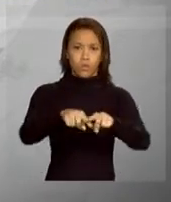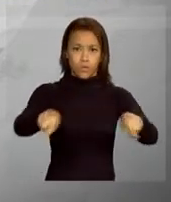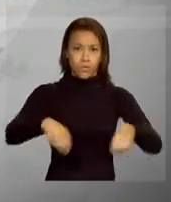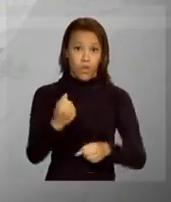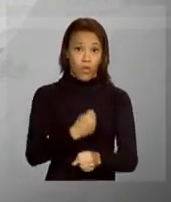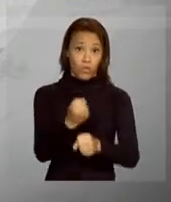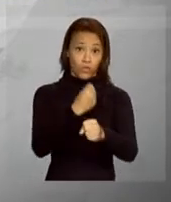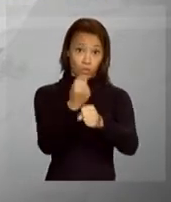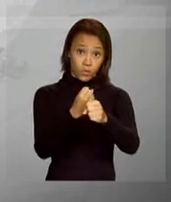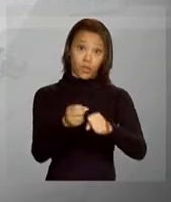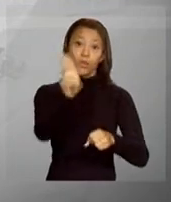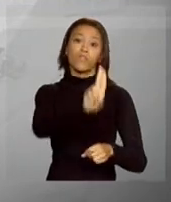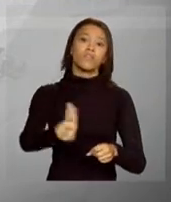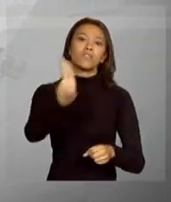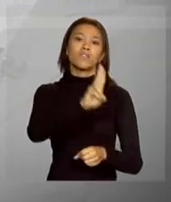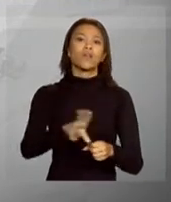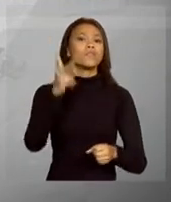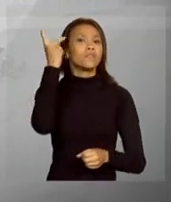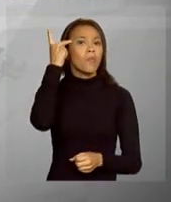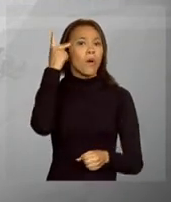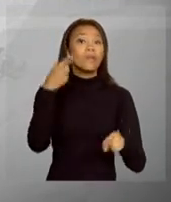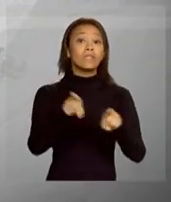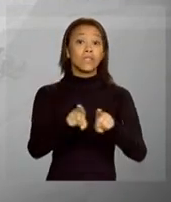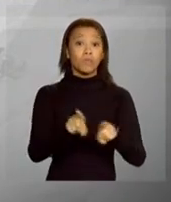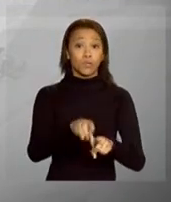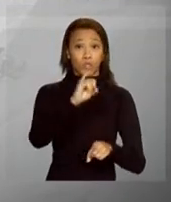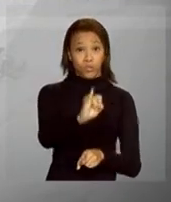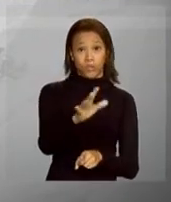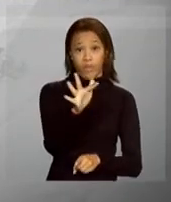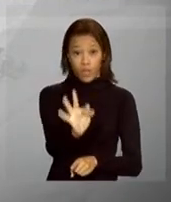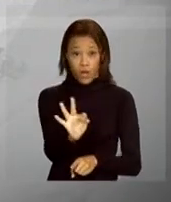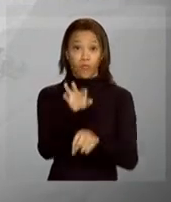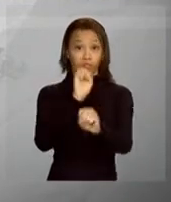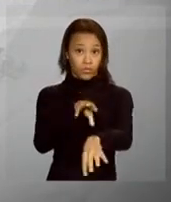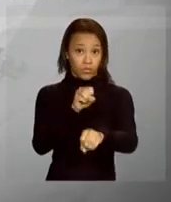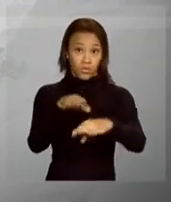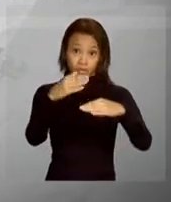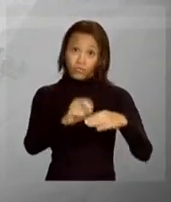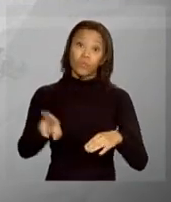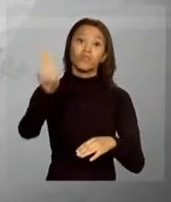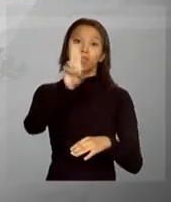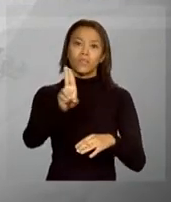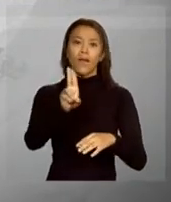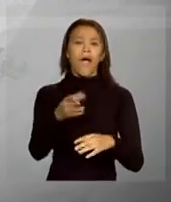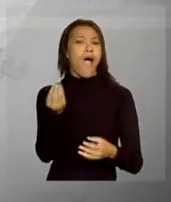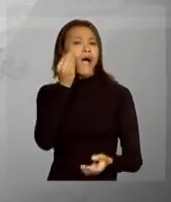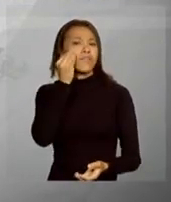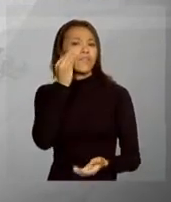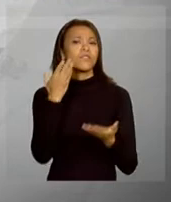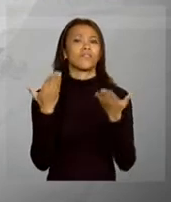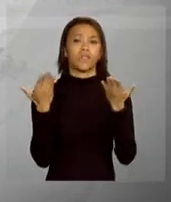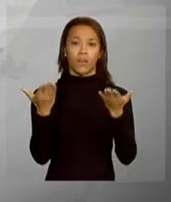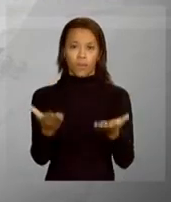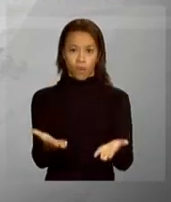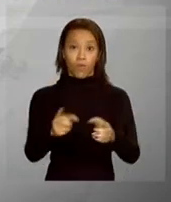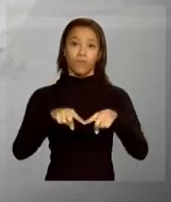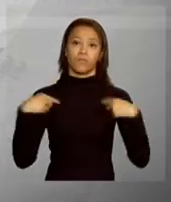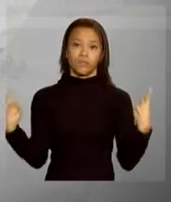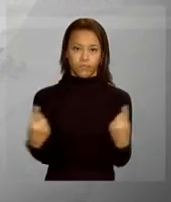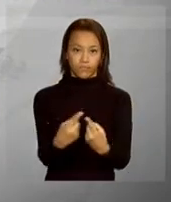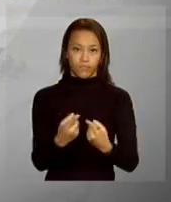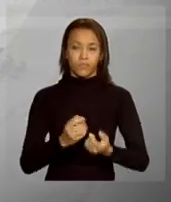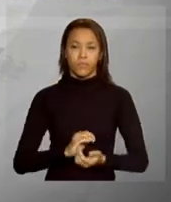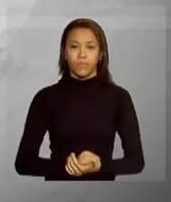campus da Universidade Federal de São Paulo e do Instituto Federal de Educação Superior. Assista agora a reapresentação da